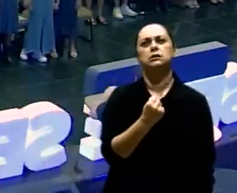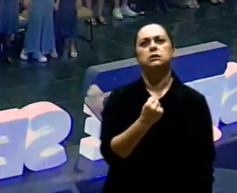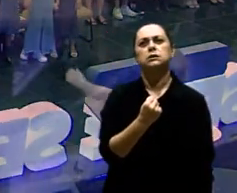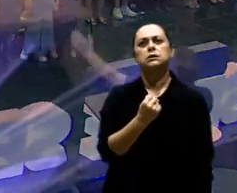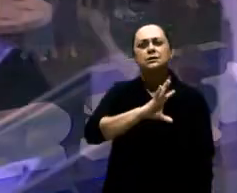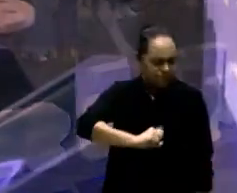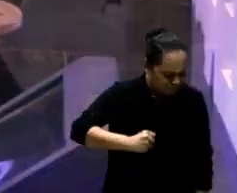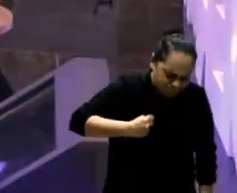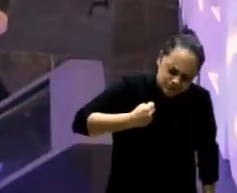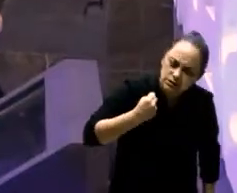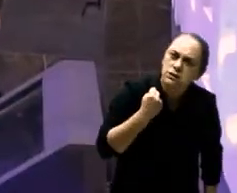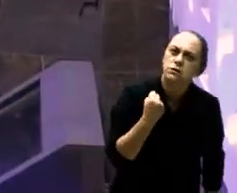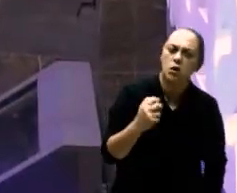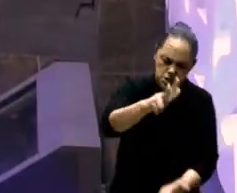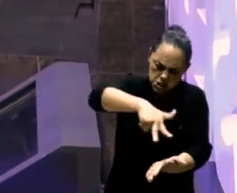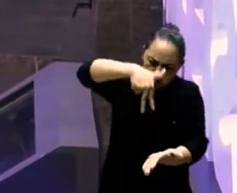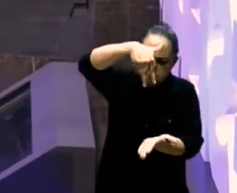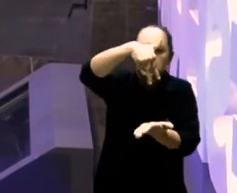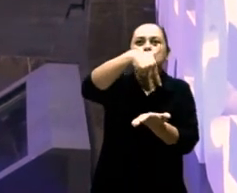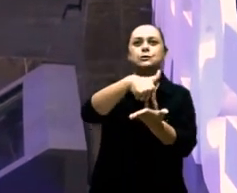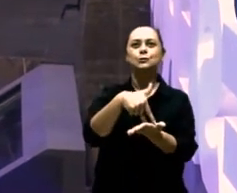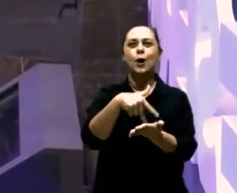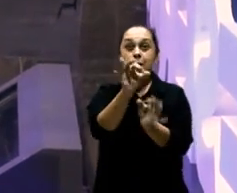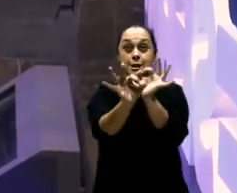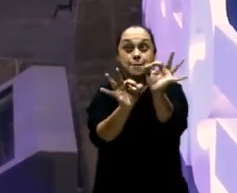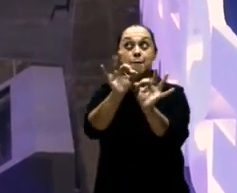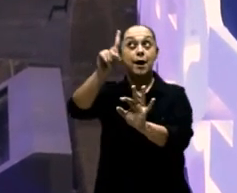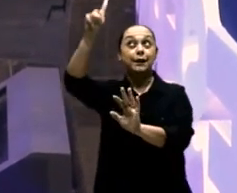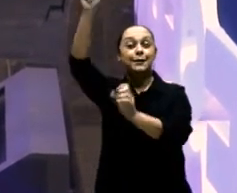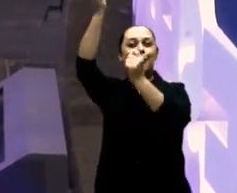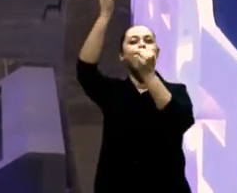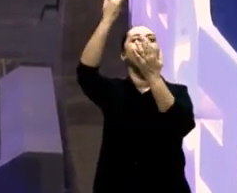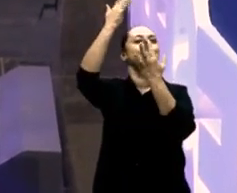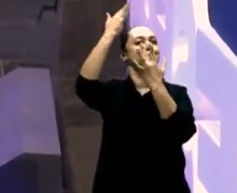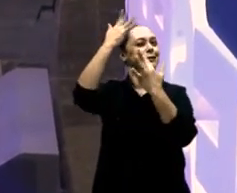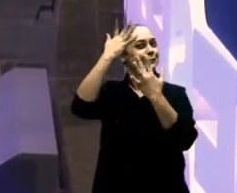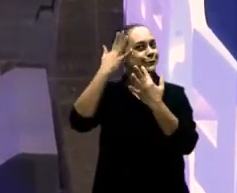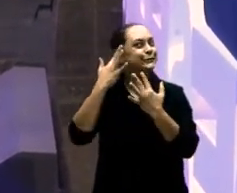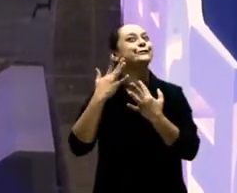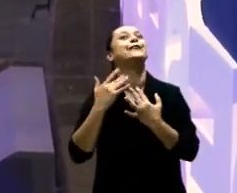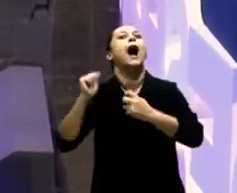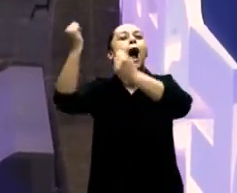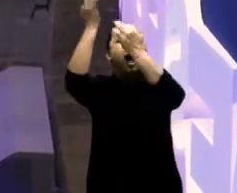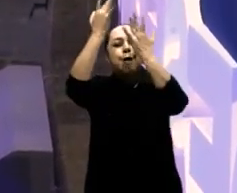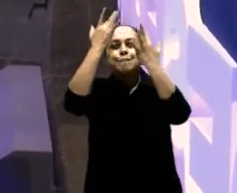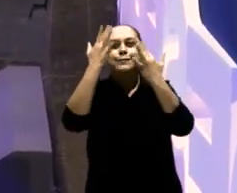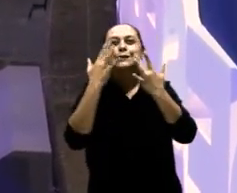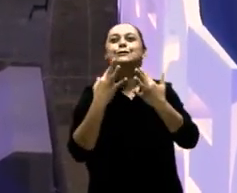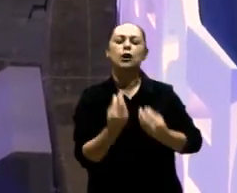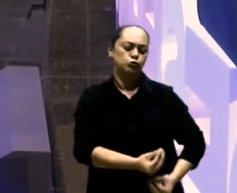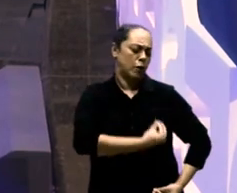Sabe fazer E se prepare Para desfrutar De algo Extraordinário Da parte De Deus Que está Chegando Para tua